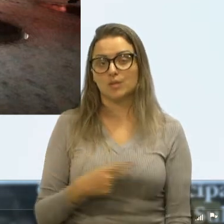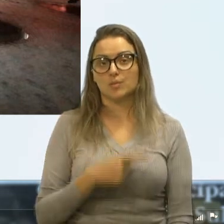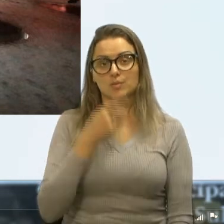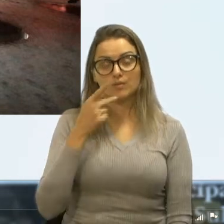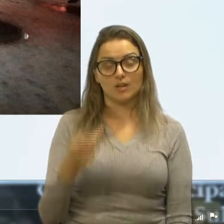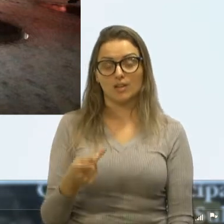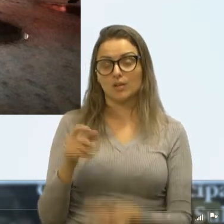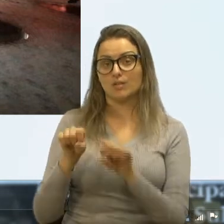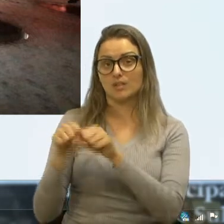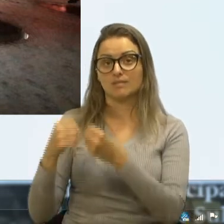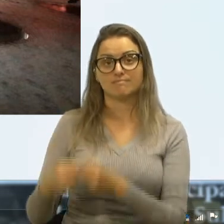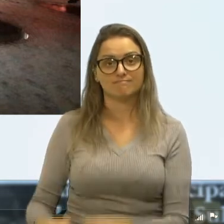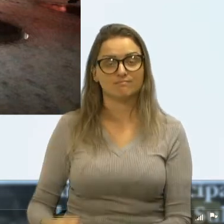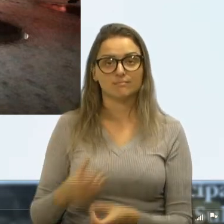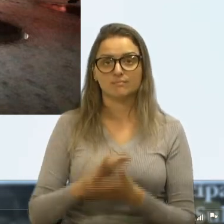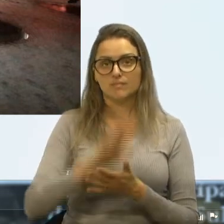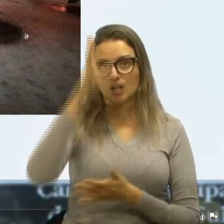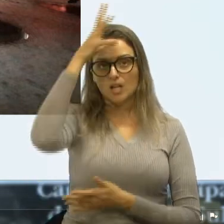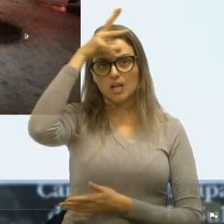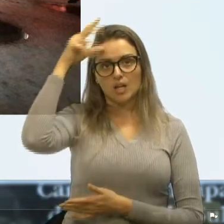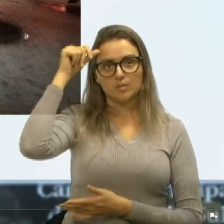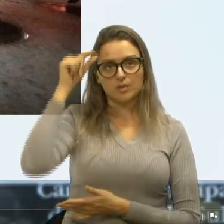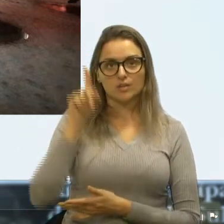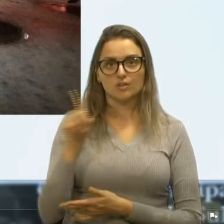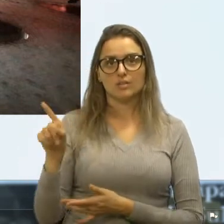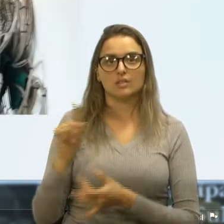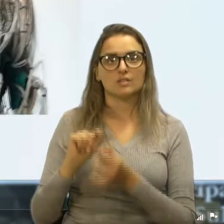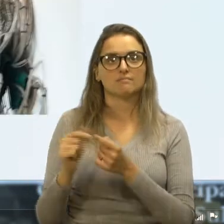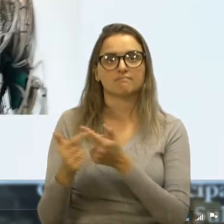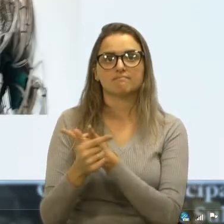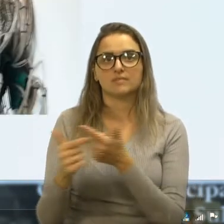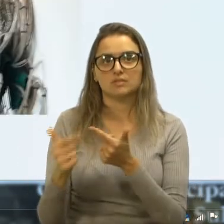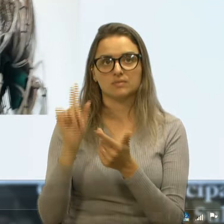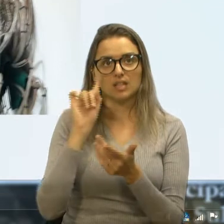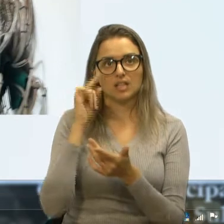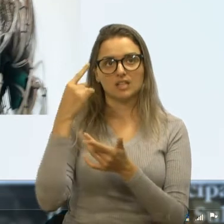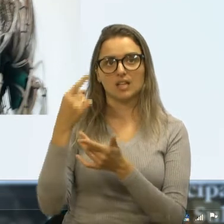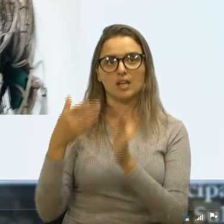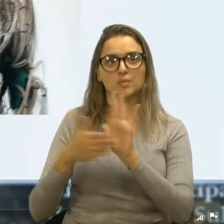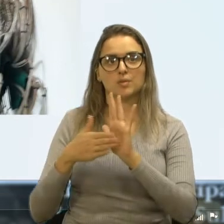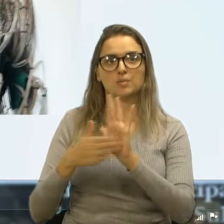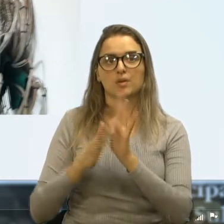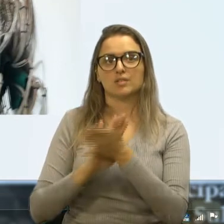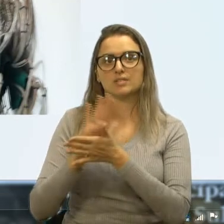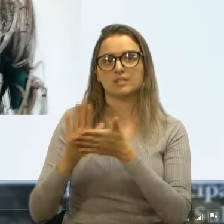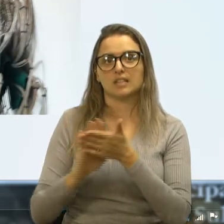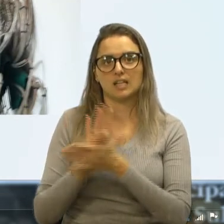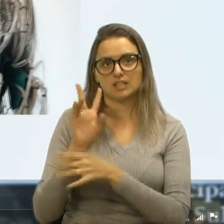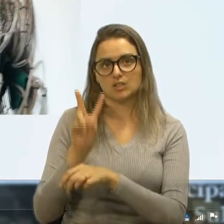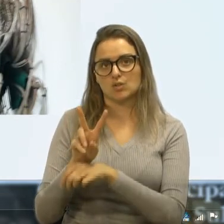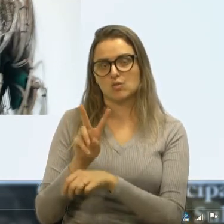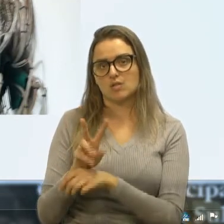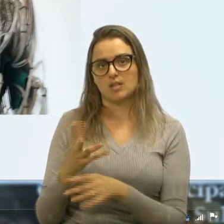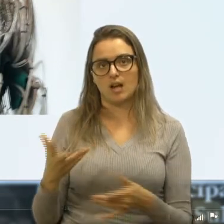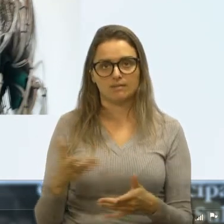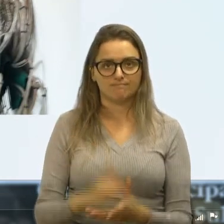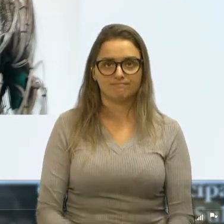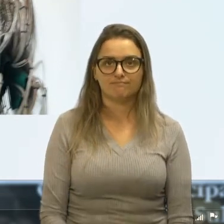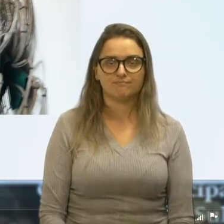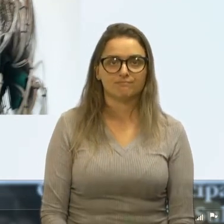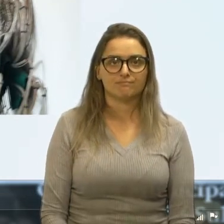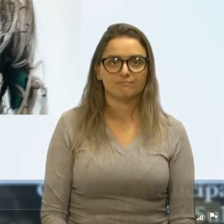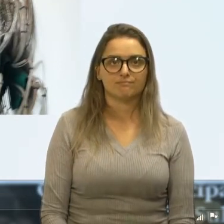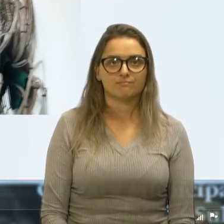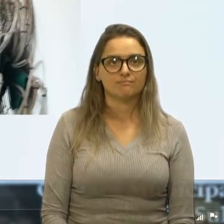Então, veja bem, a municipalidade não tem iniciativa nenhuma naquele prédio. Simplesmente